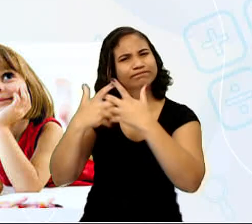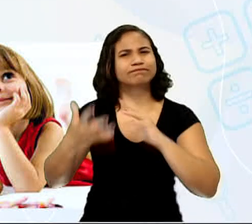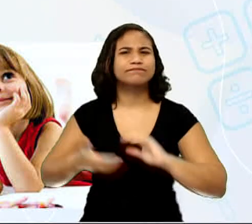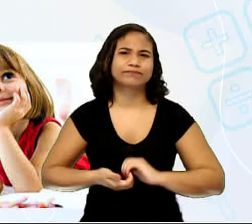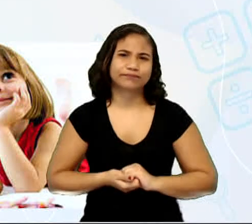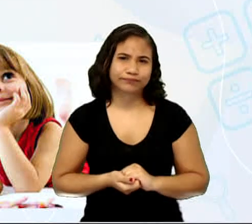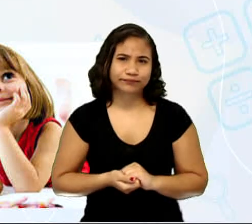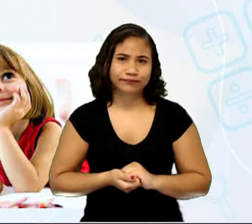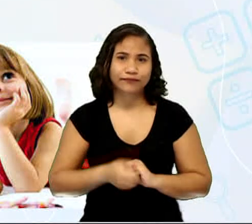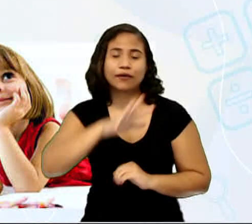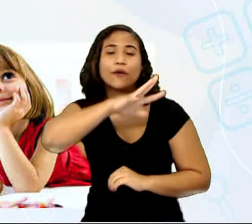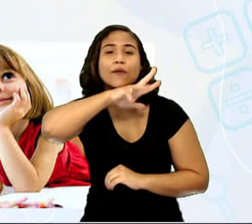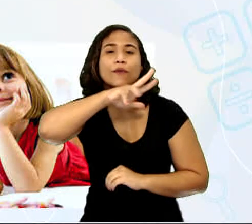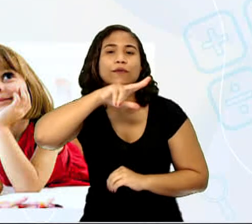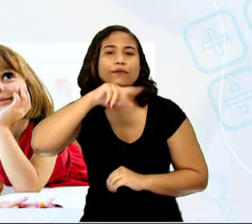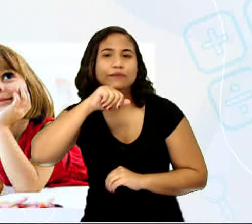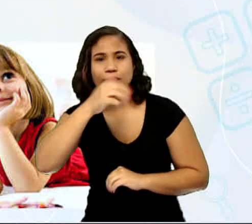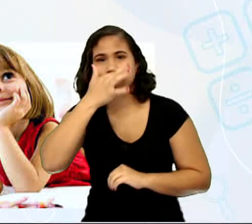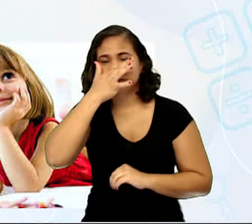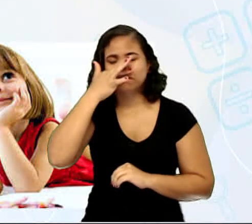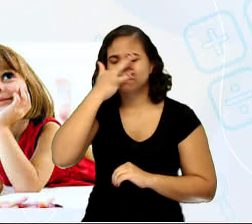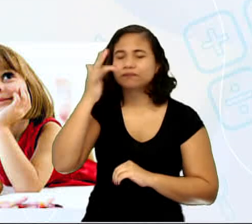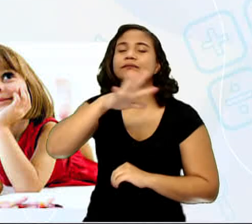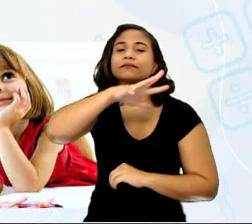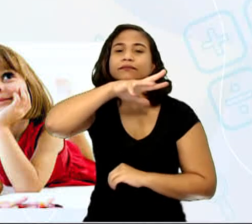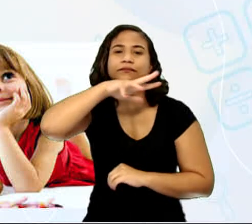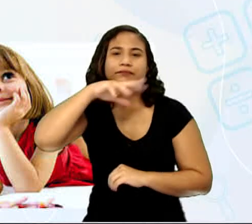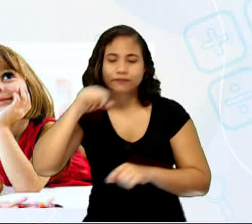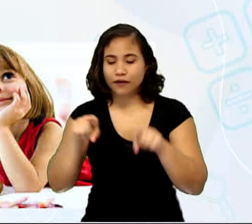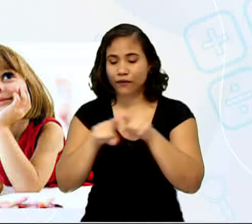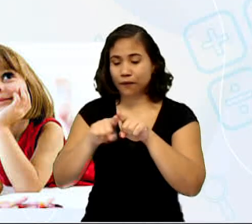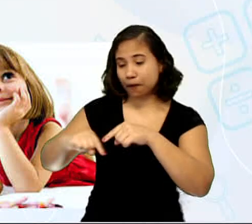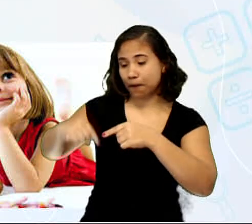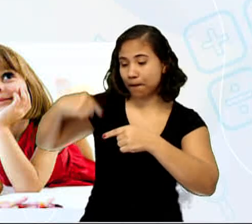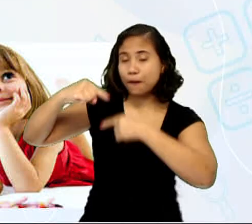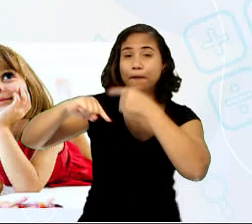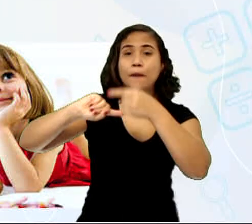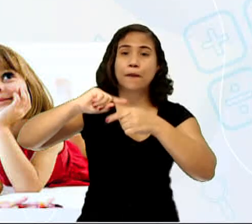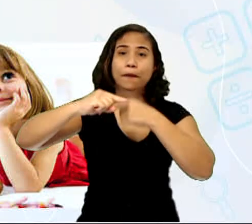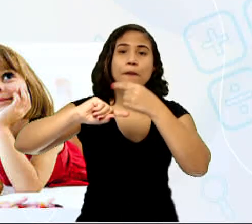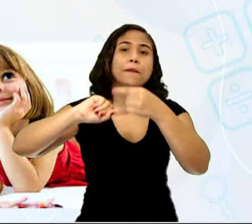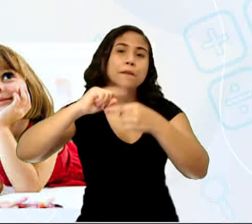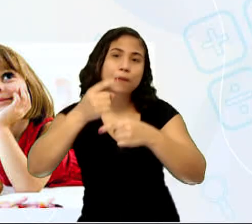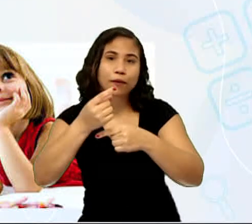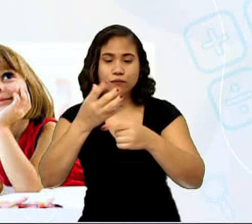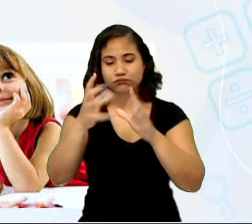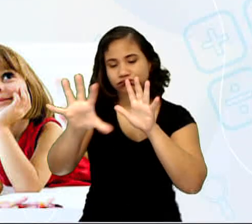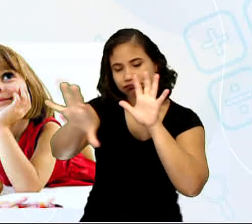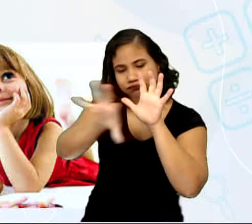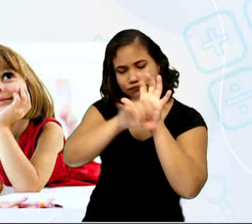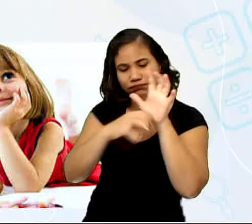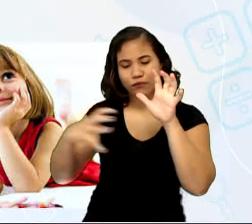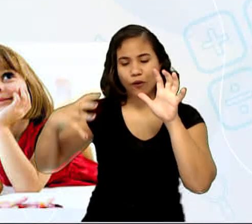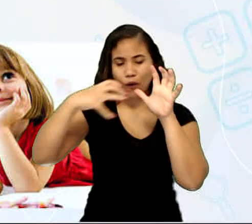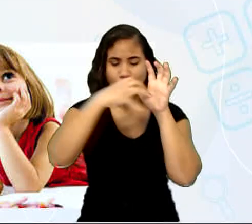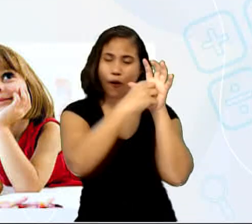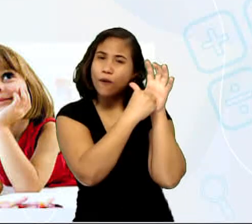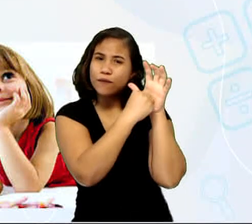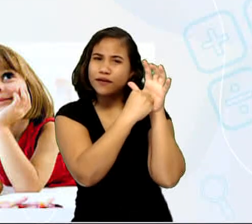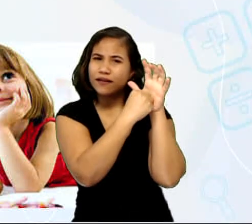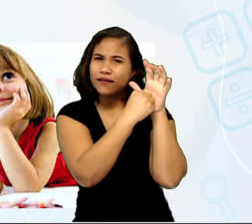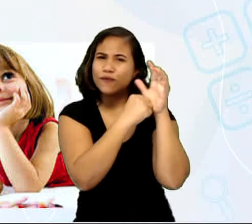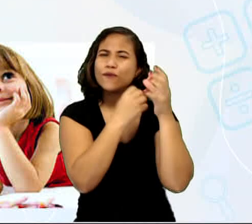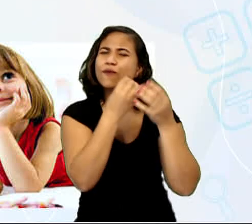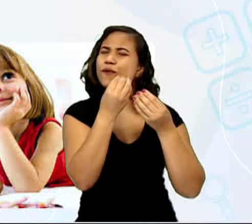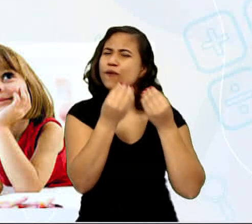Os animais, os seres consumidores secundários que se alimentam dos vegetais iriam sumir, porque não teriam